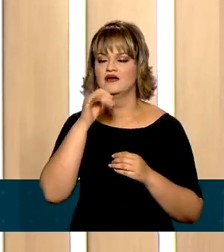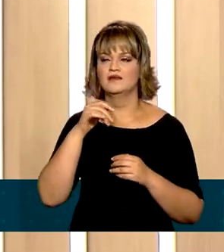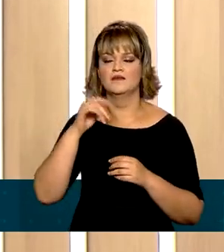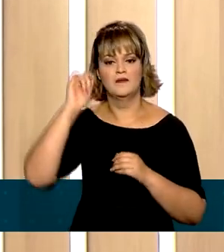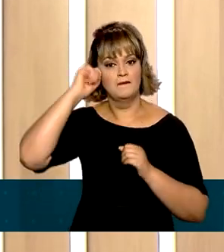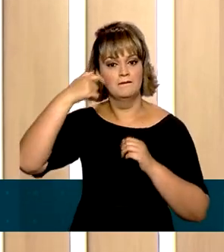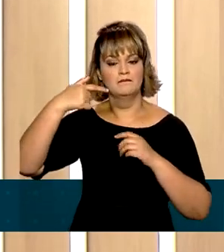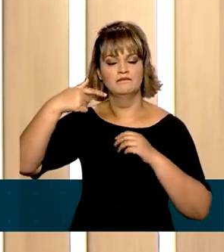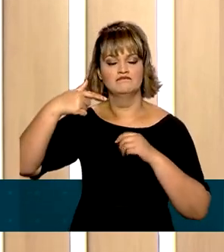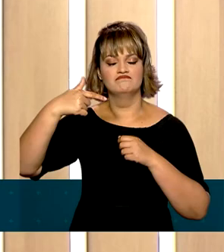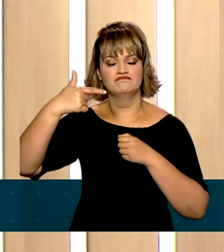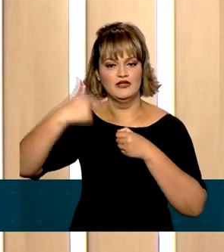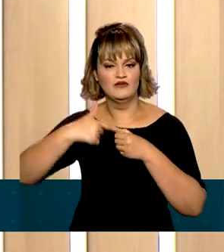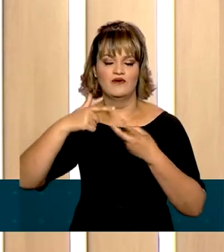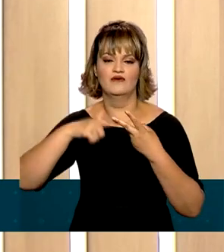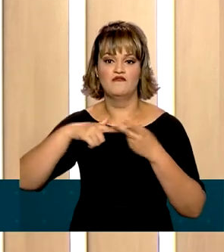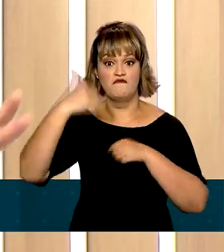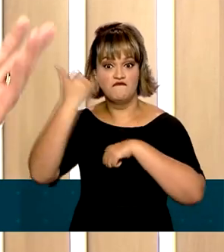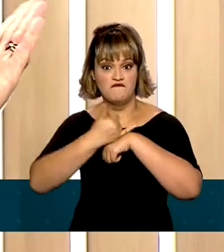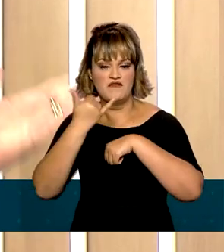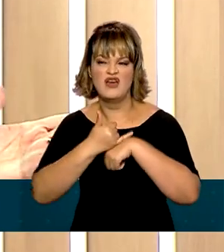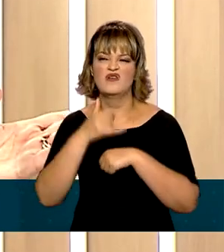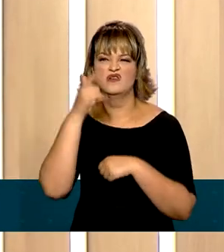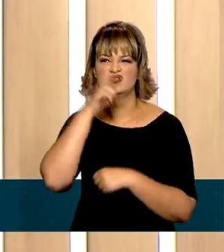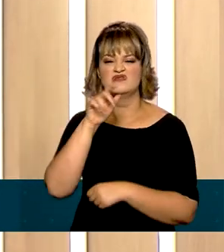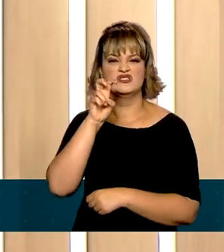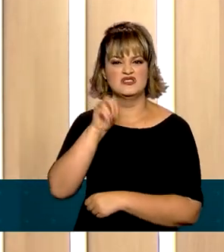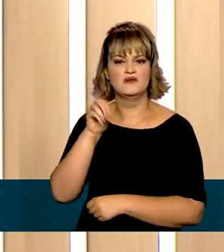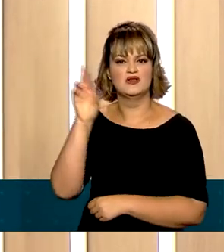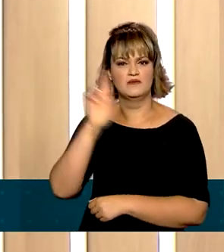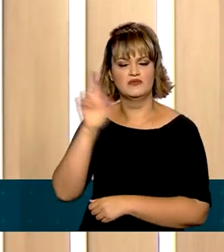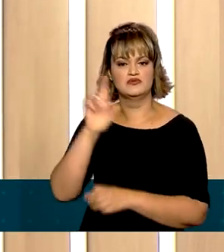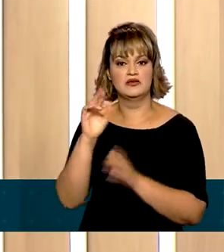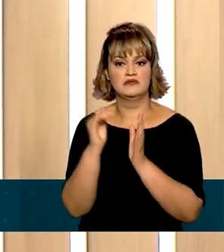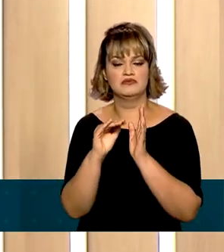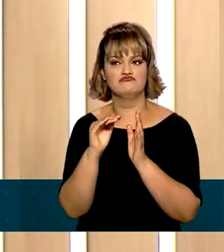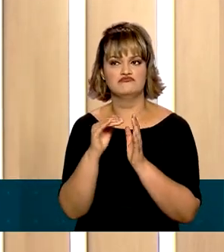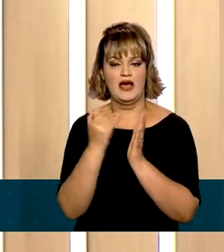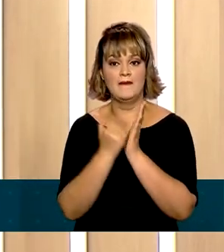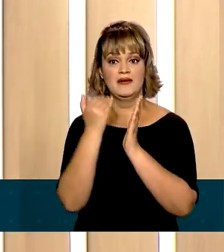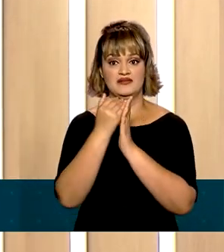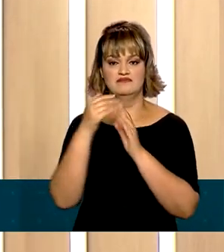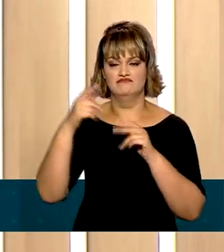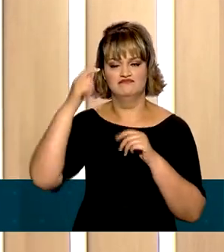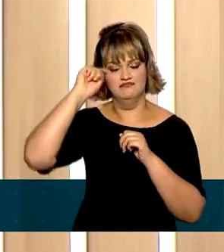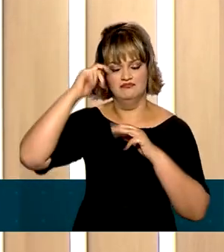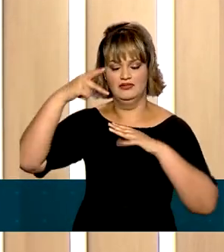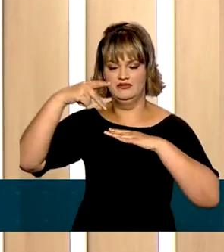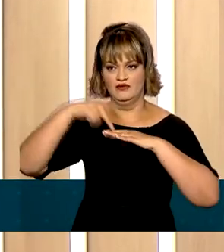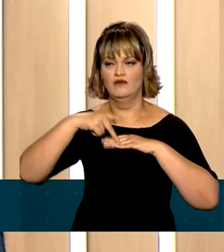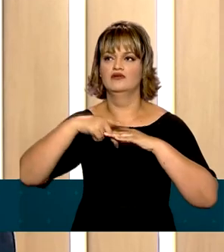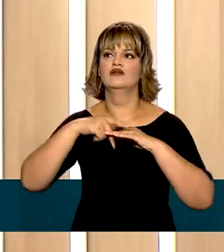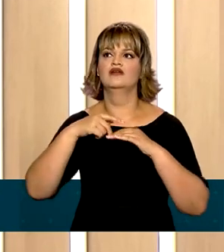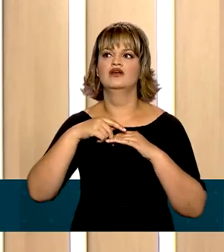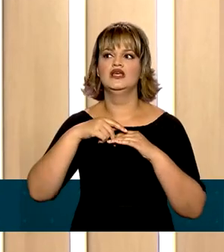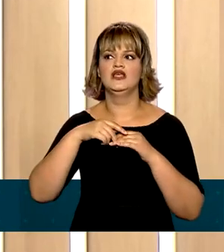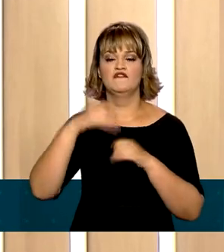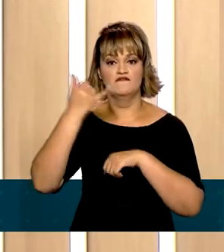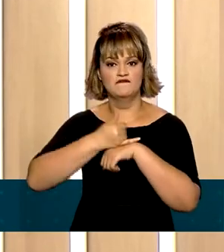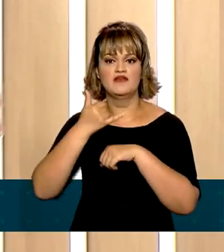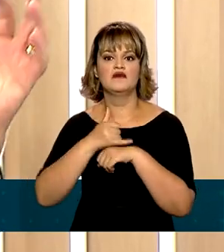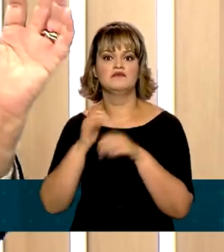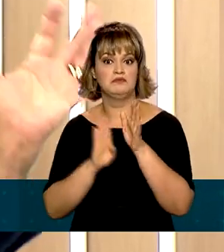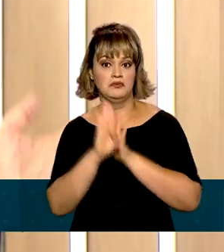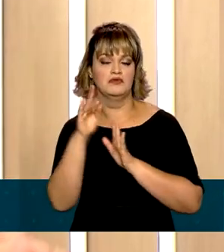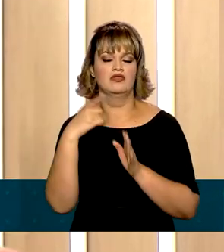minério de ferro, que tiveram uma majoração em torno de 50% no caso do petróleo e 30% no caso de minério de ferro, e com isso elas tiveram lucros